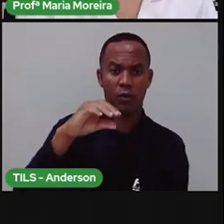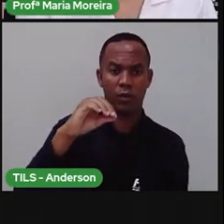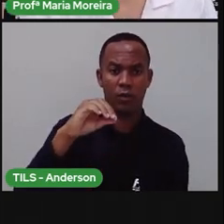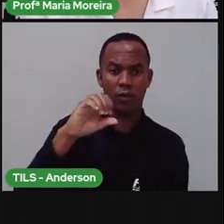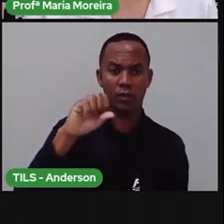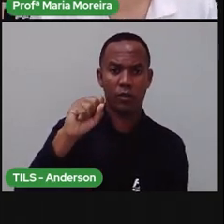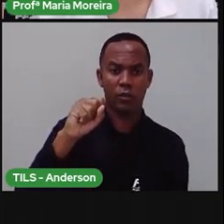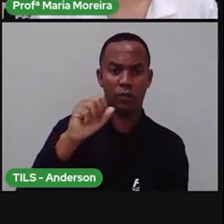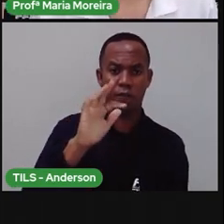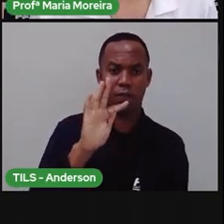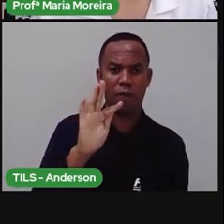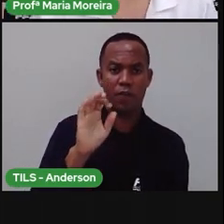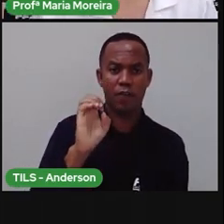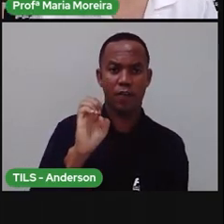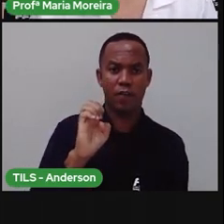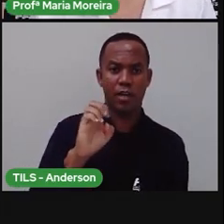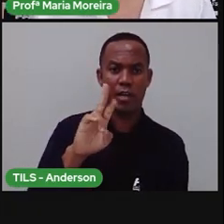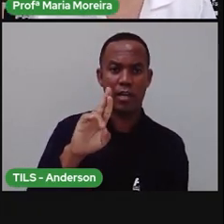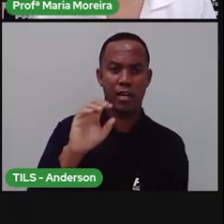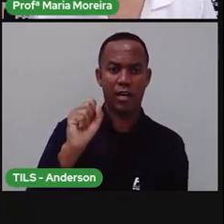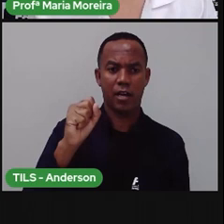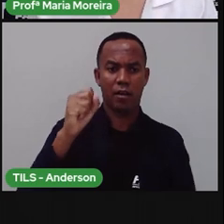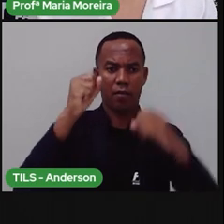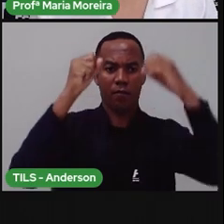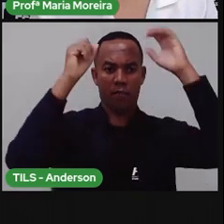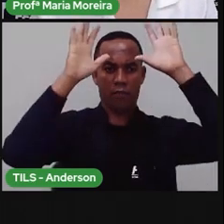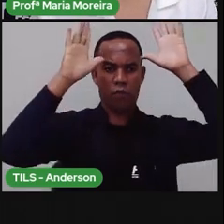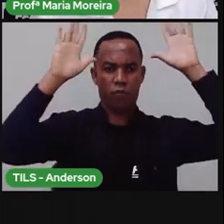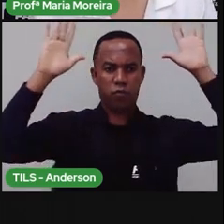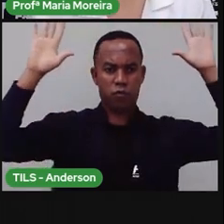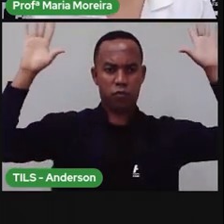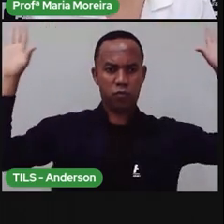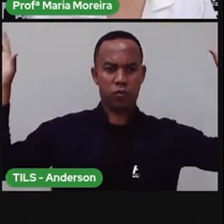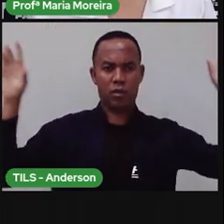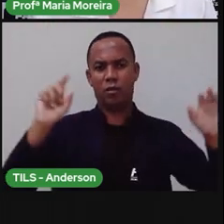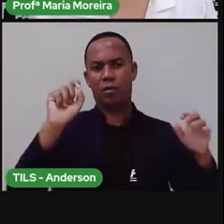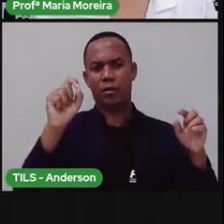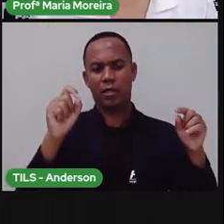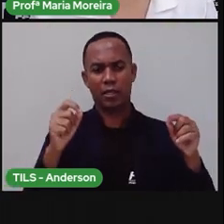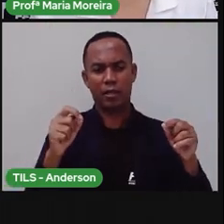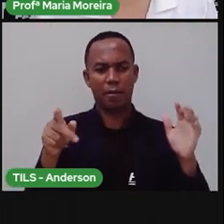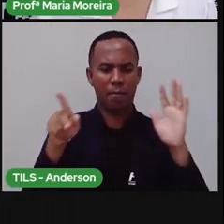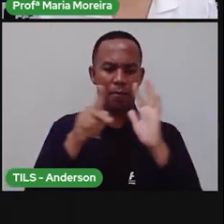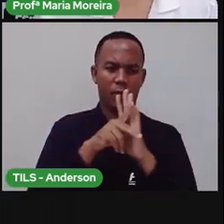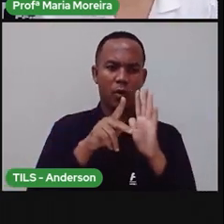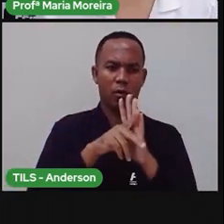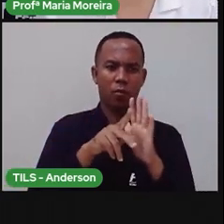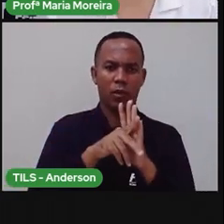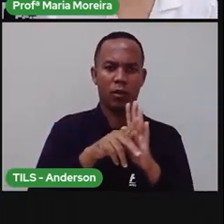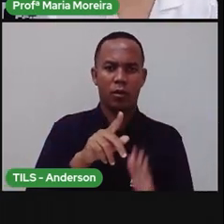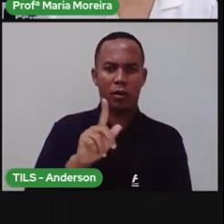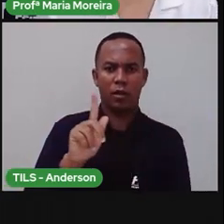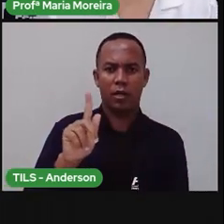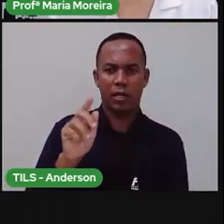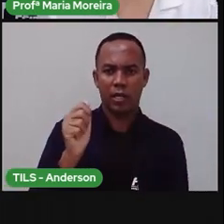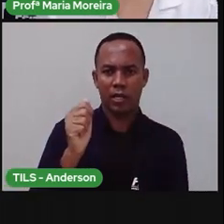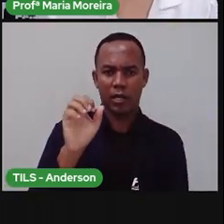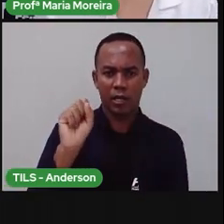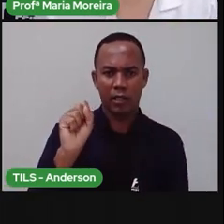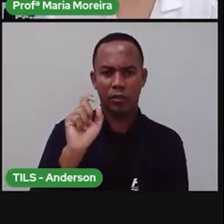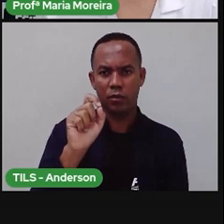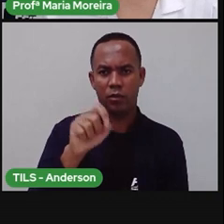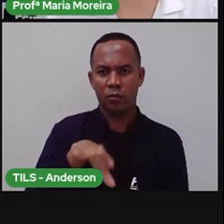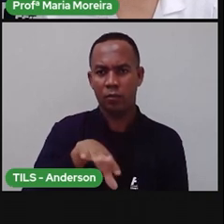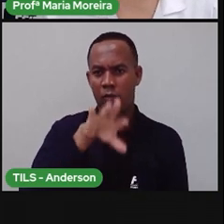estamos. Bom, que envolve a Terra. Os principais gases presentes nessa camada são o oxigênio,